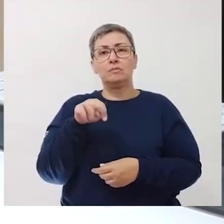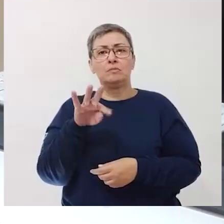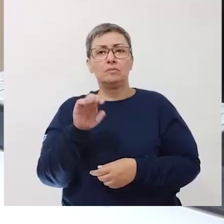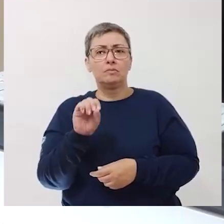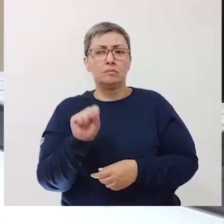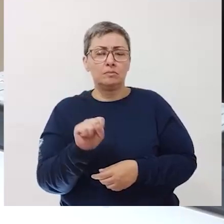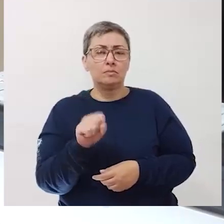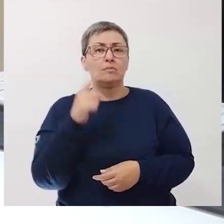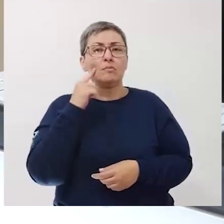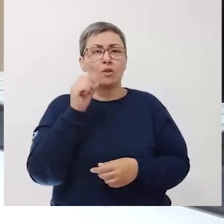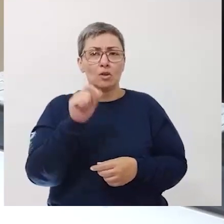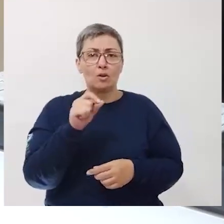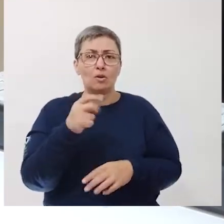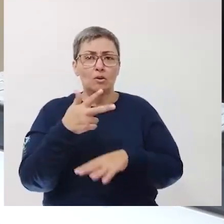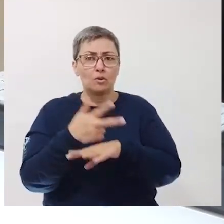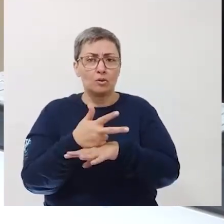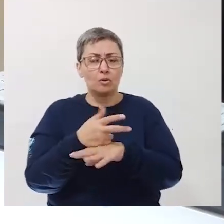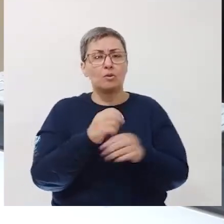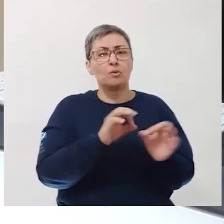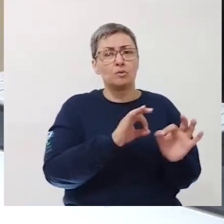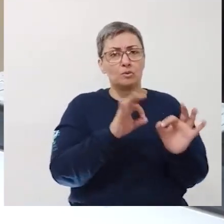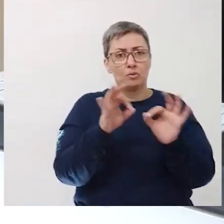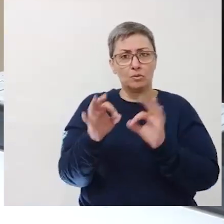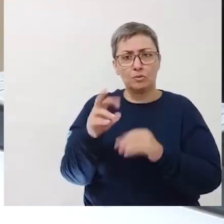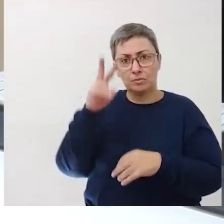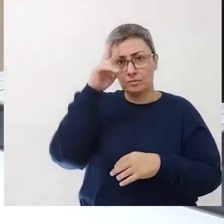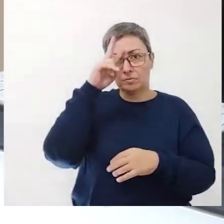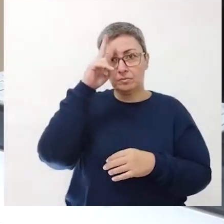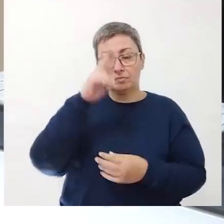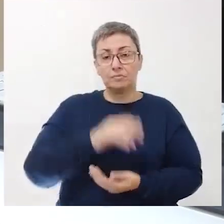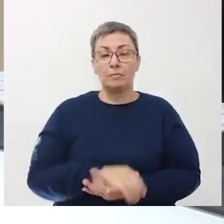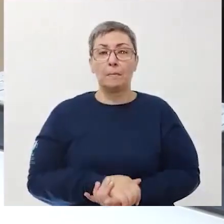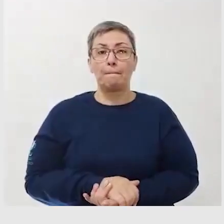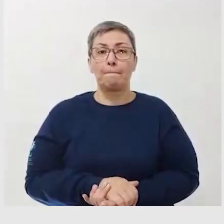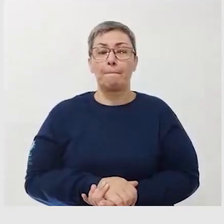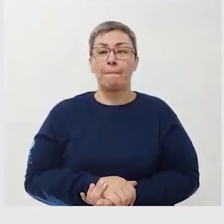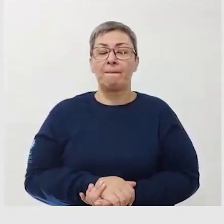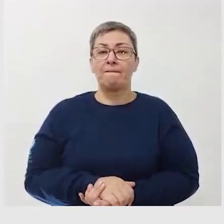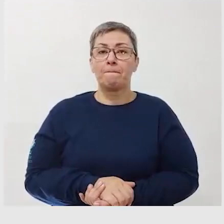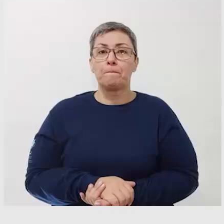Vejamos aí, nesse vídeo, a seguir um pouco dessa história.